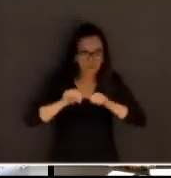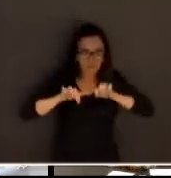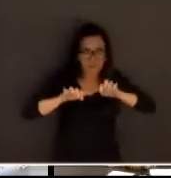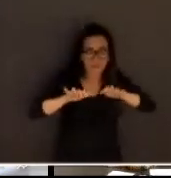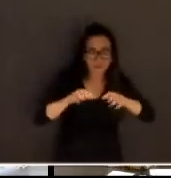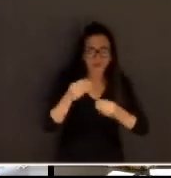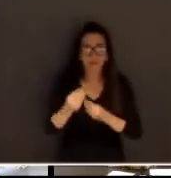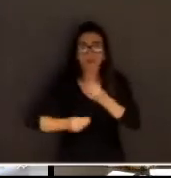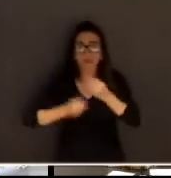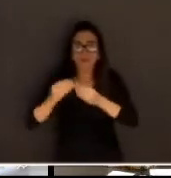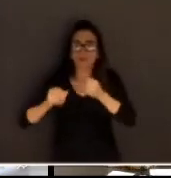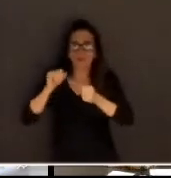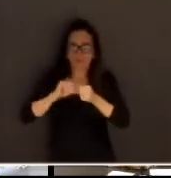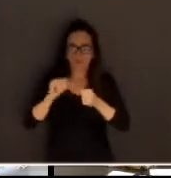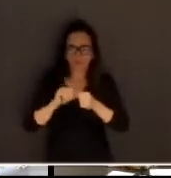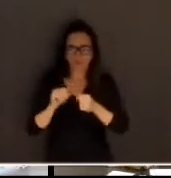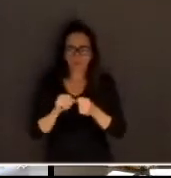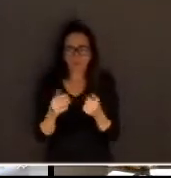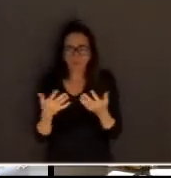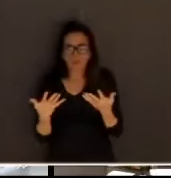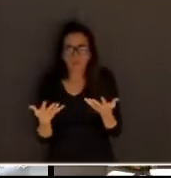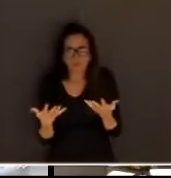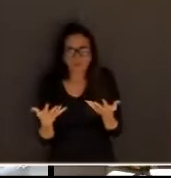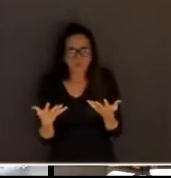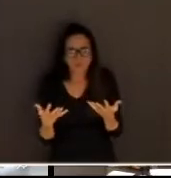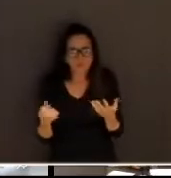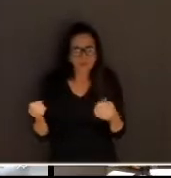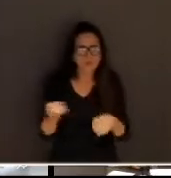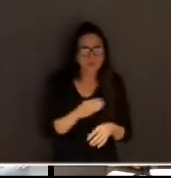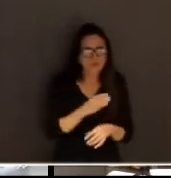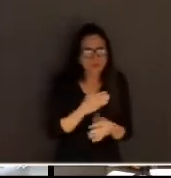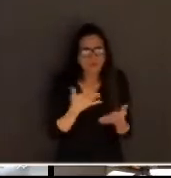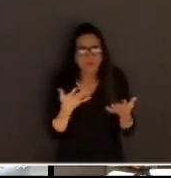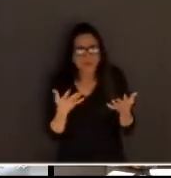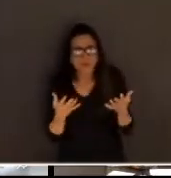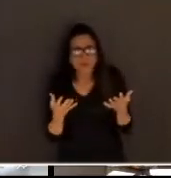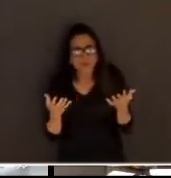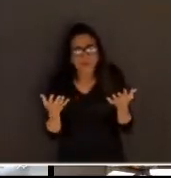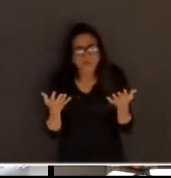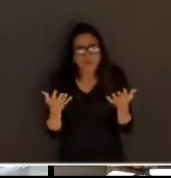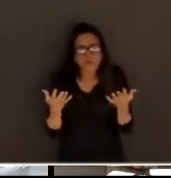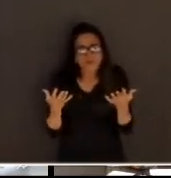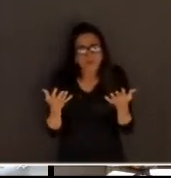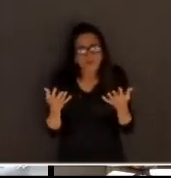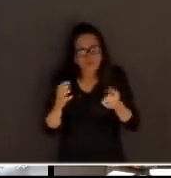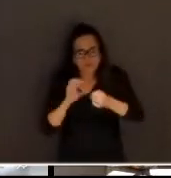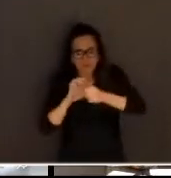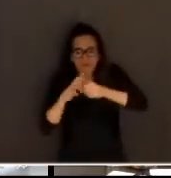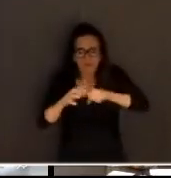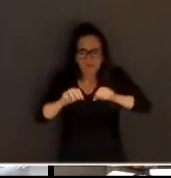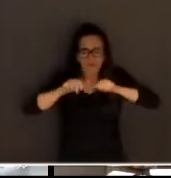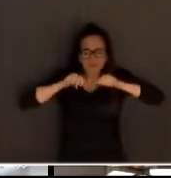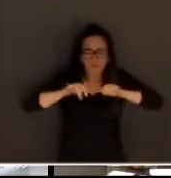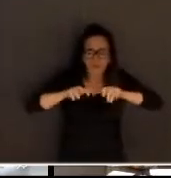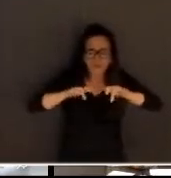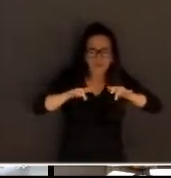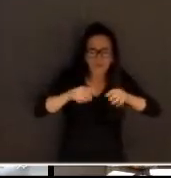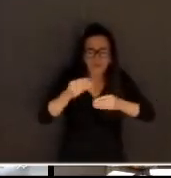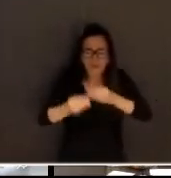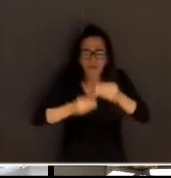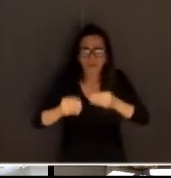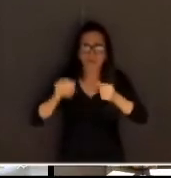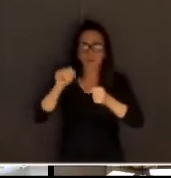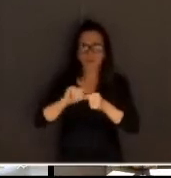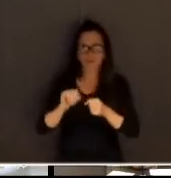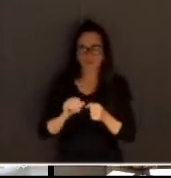abrir seu código de processo penal aí, César, não vai ter o capítulo da pandemia. Não existe isso. Não existe uma solução. E outra coisa ainda